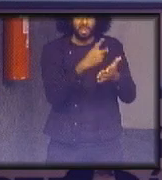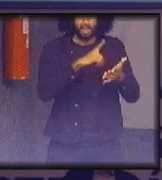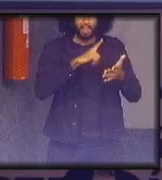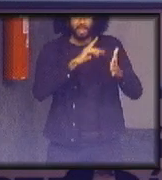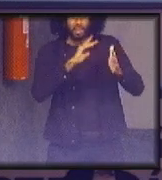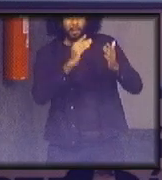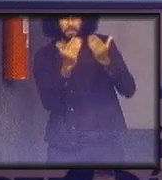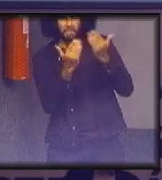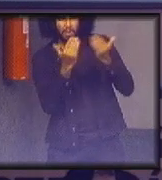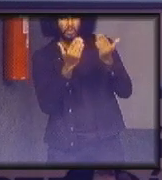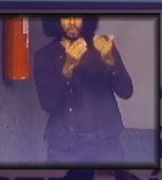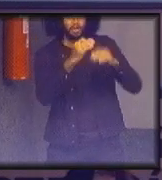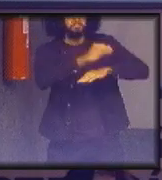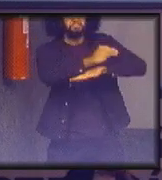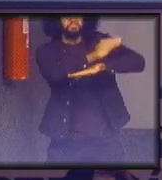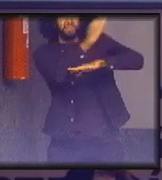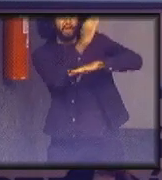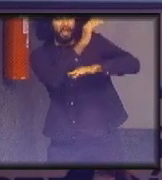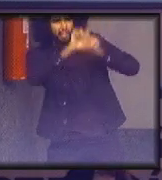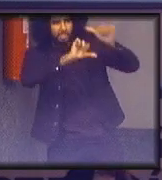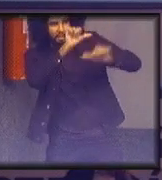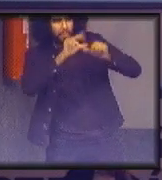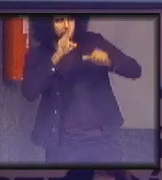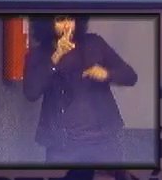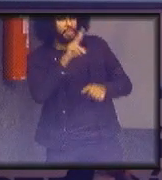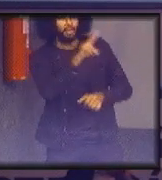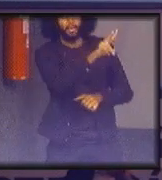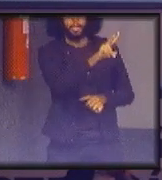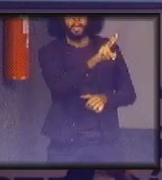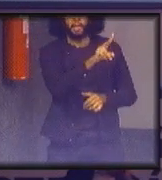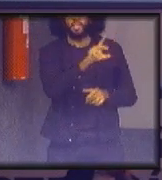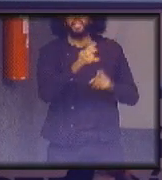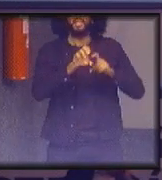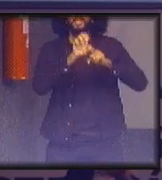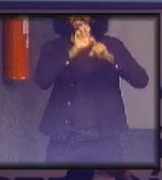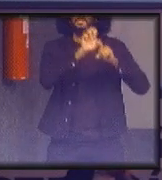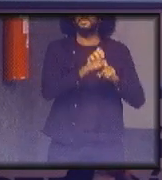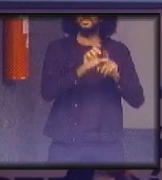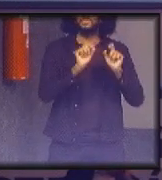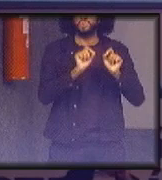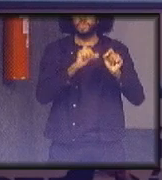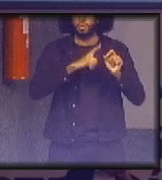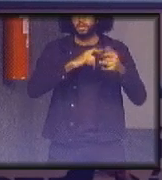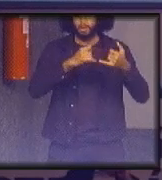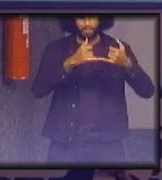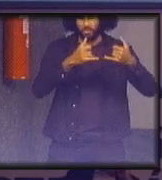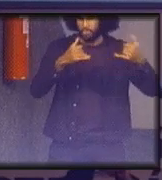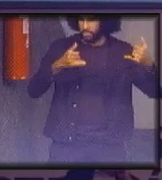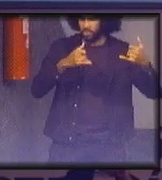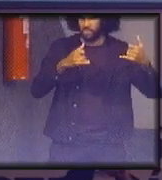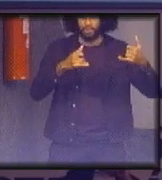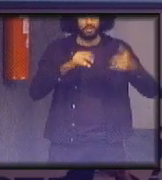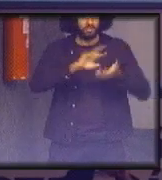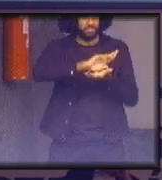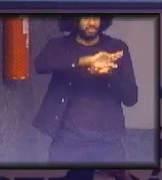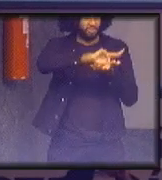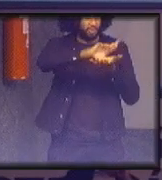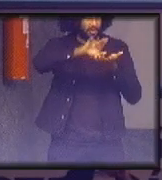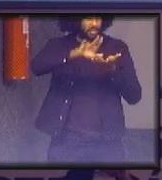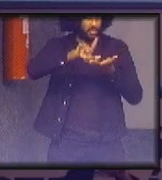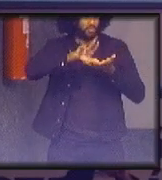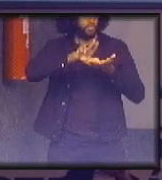de inovação de ruptura dependem do alinhamento funcional de vários nichos